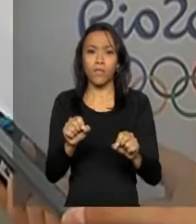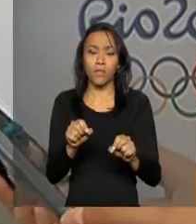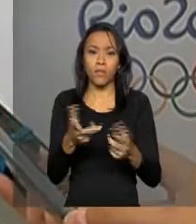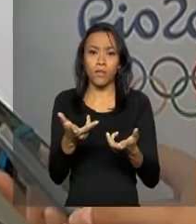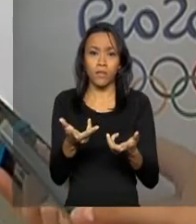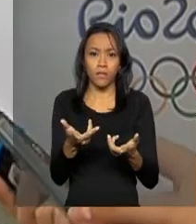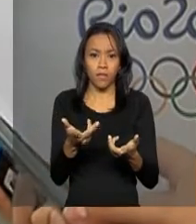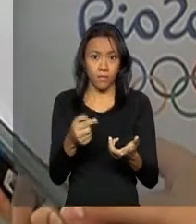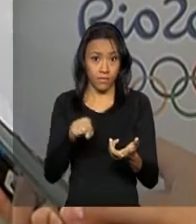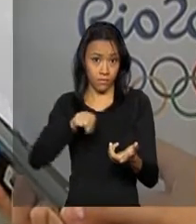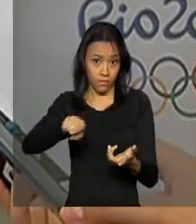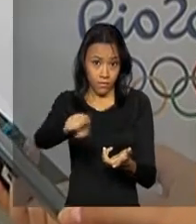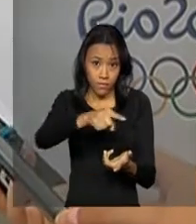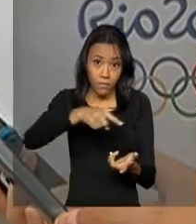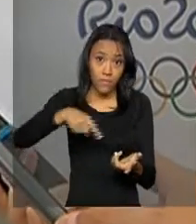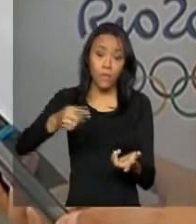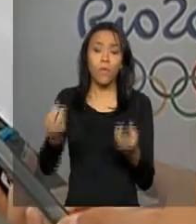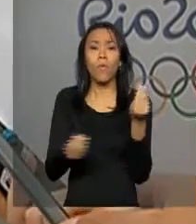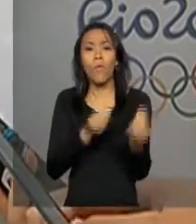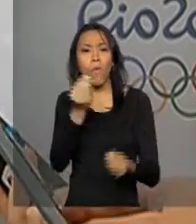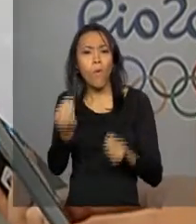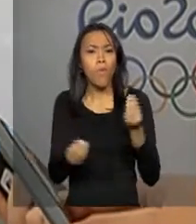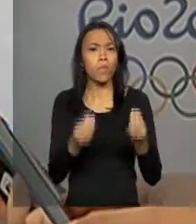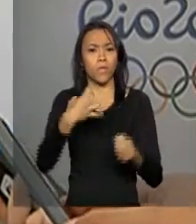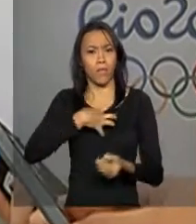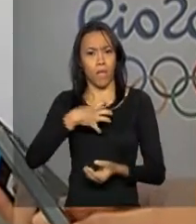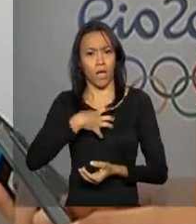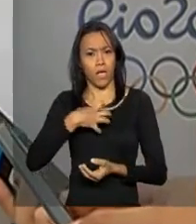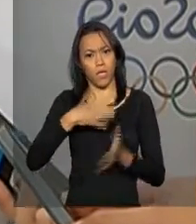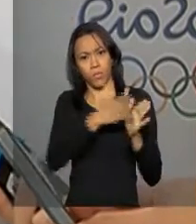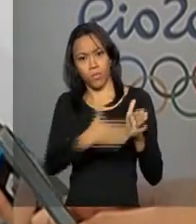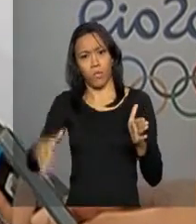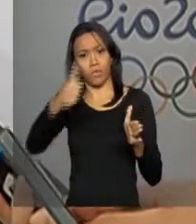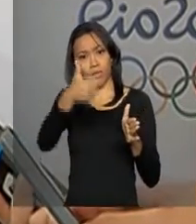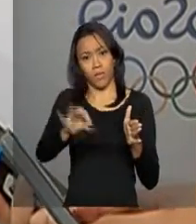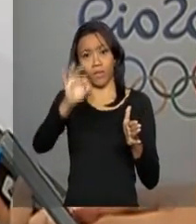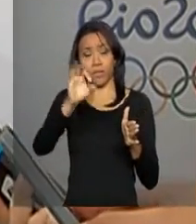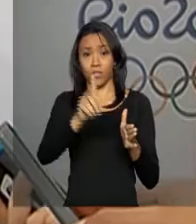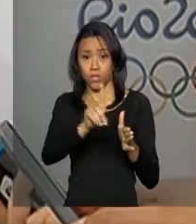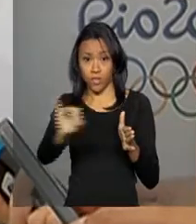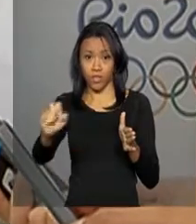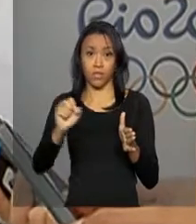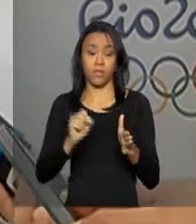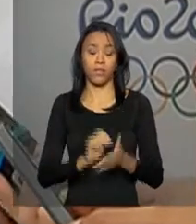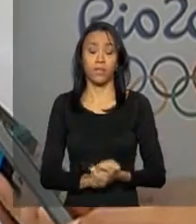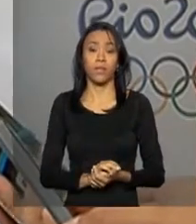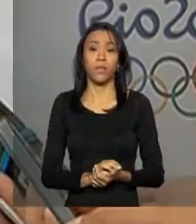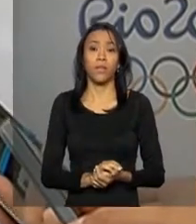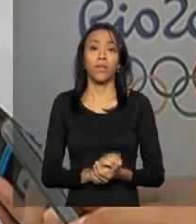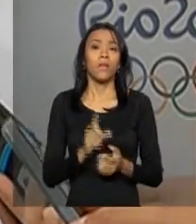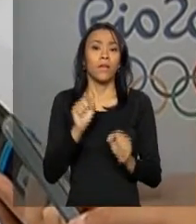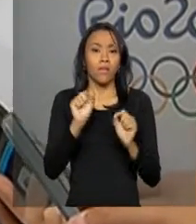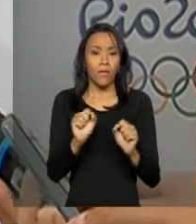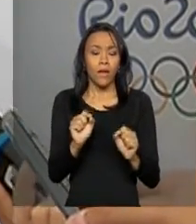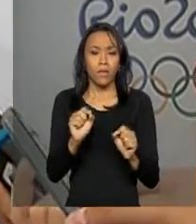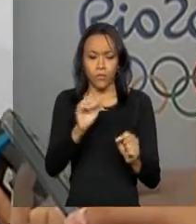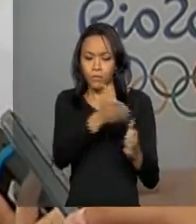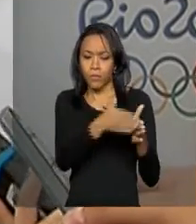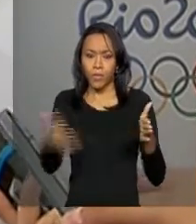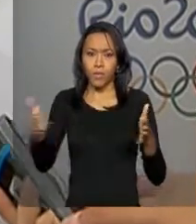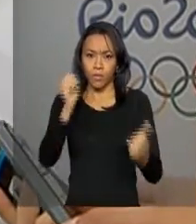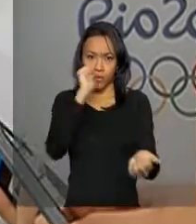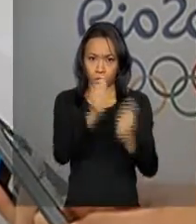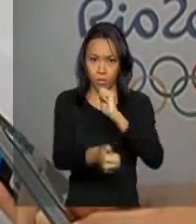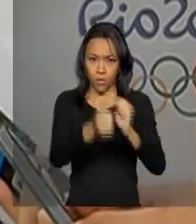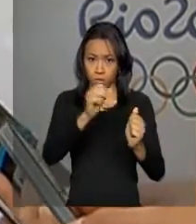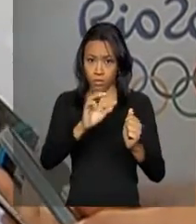de como estará a Bahia no período dos dez dias que serão utilizados para a parte da Olimpíada e